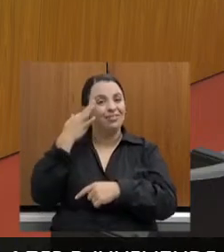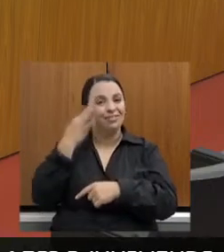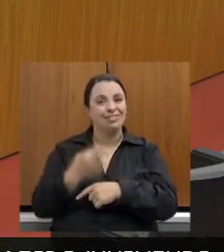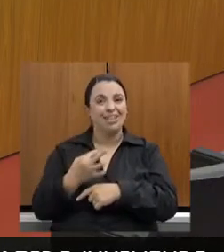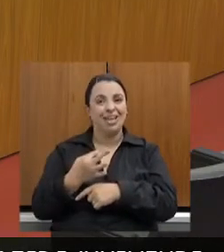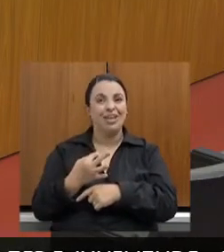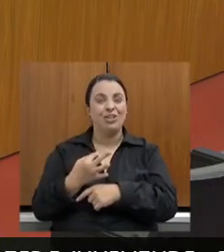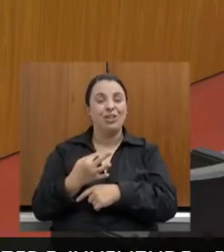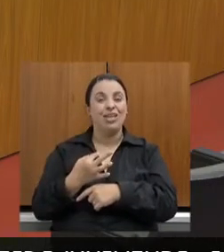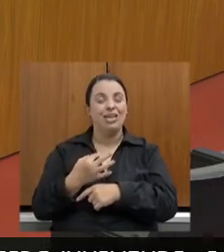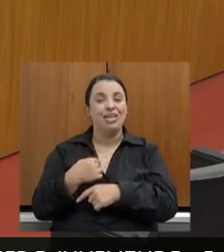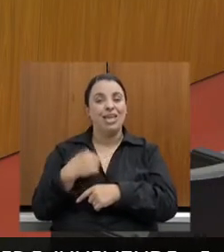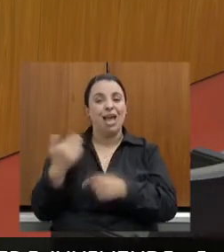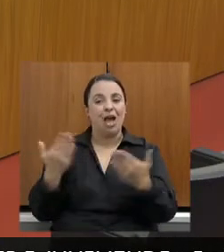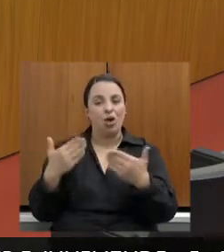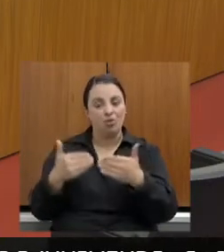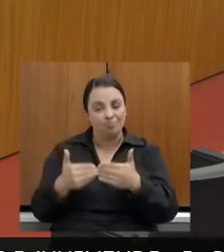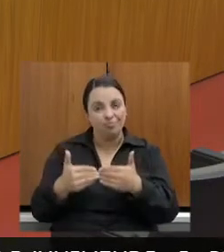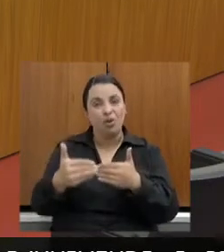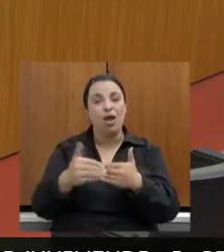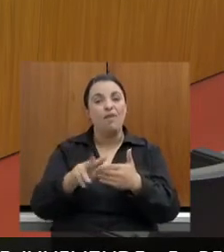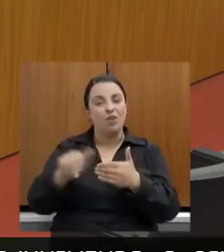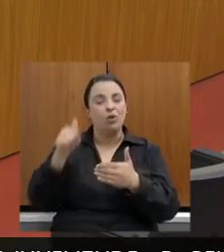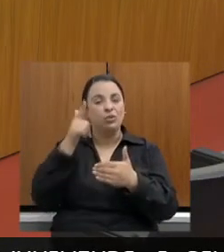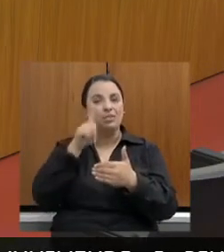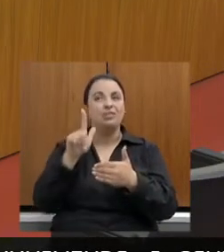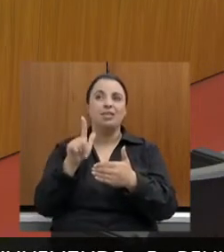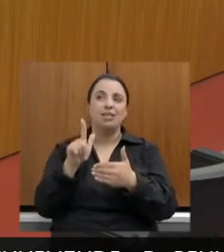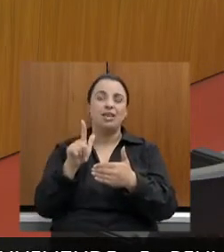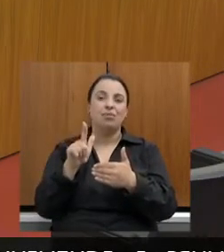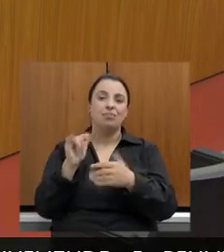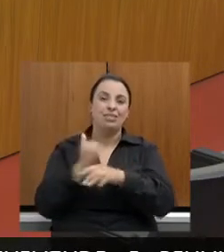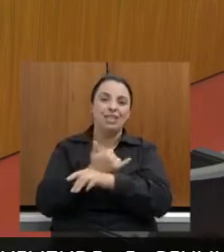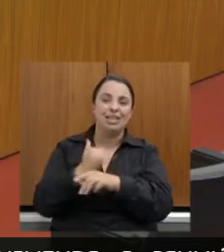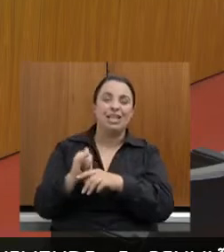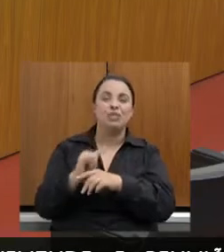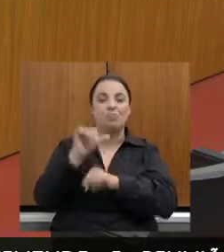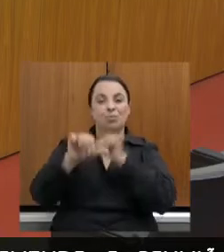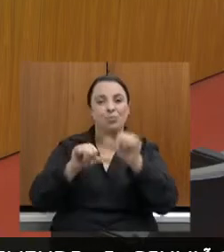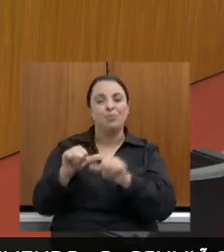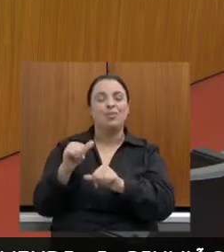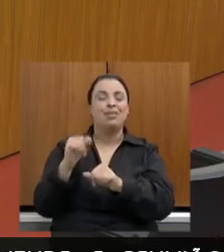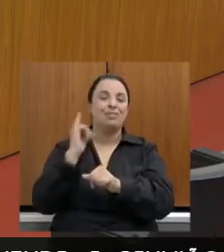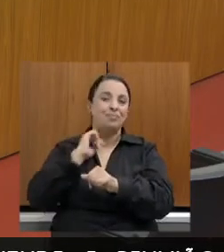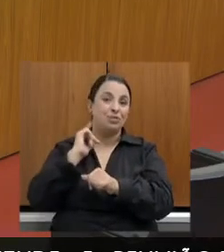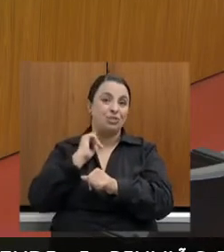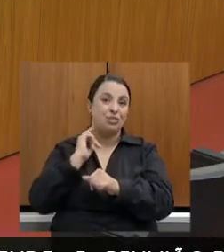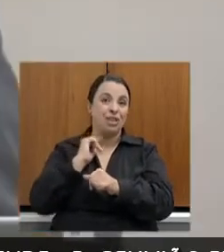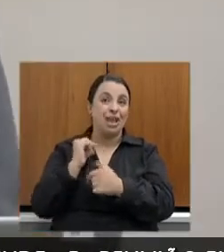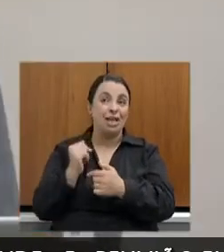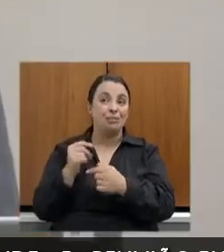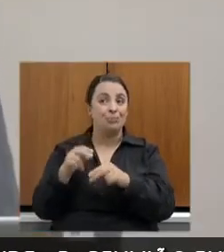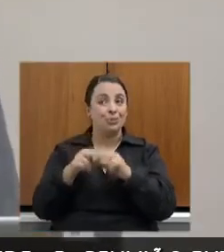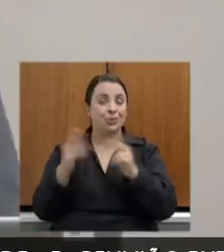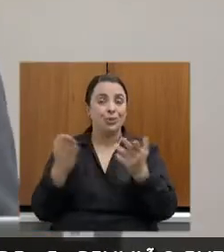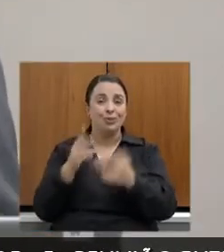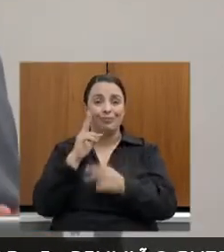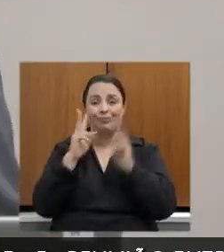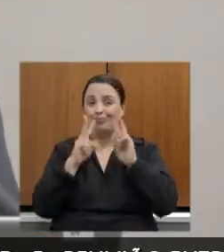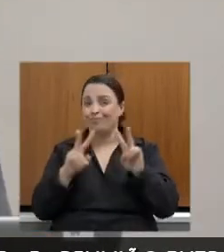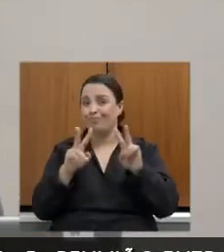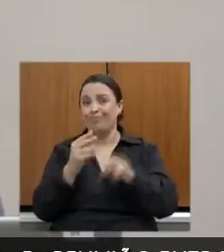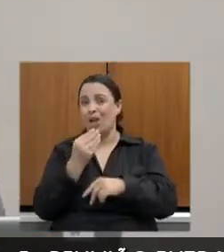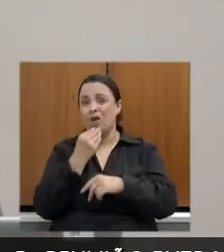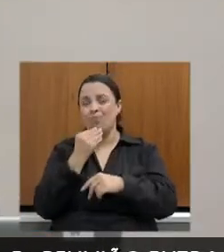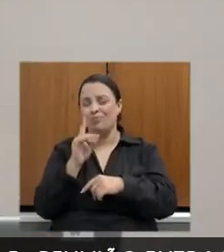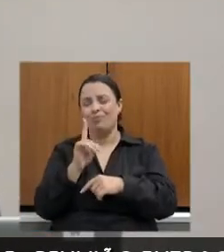daqui para uma coisa para transformar a nossa Minas Gerais, transformar esse cenário que tem aí, que não está bom, definitivamente não é bom, óbvio que